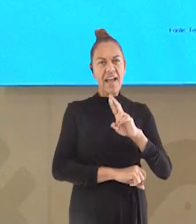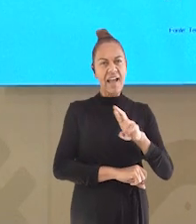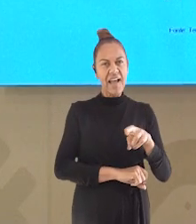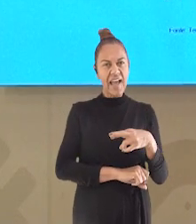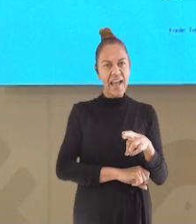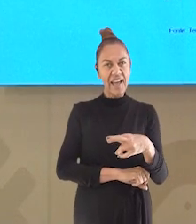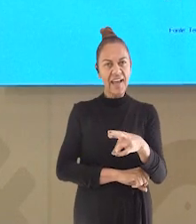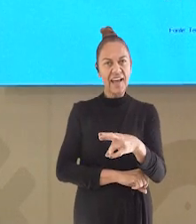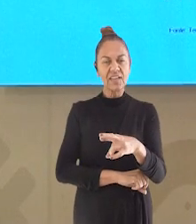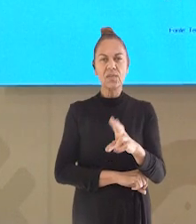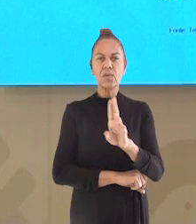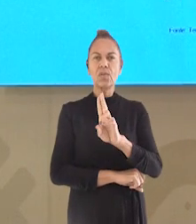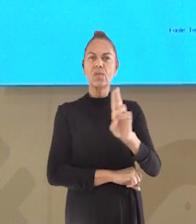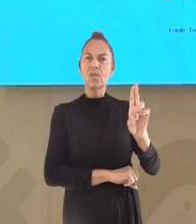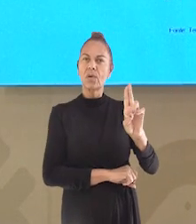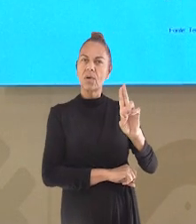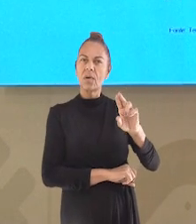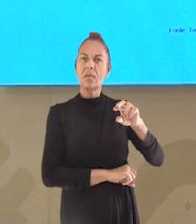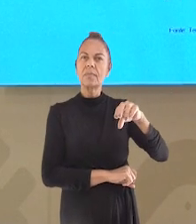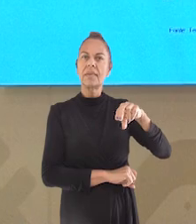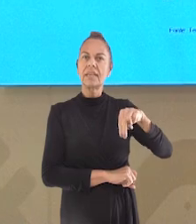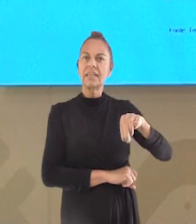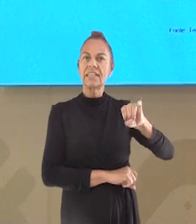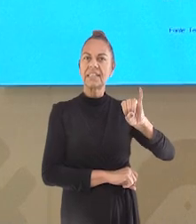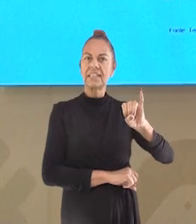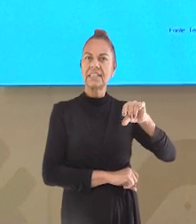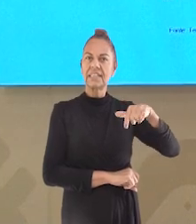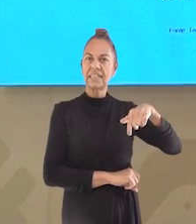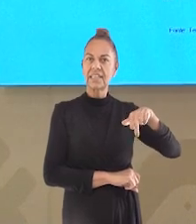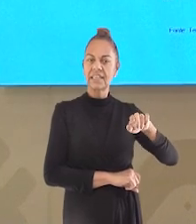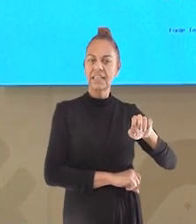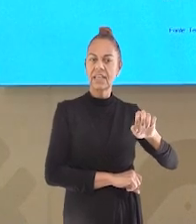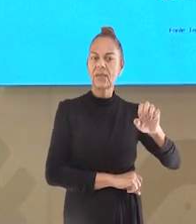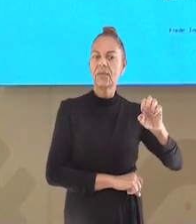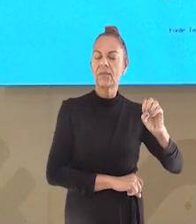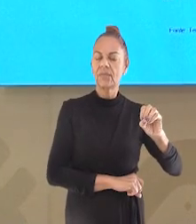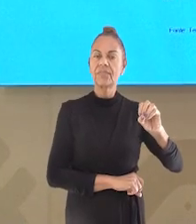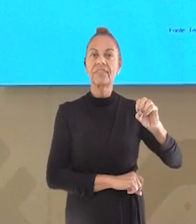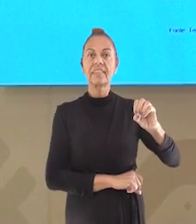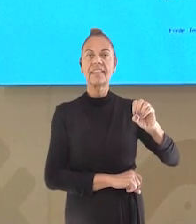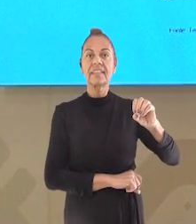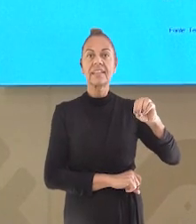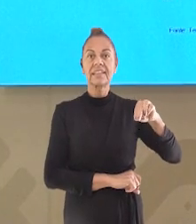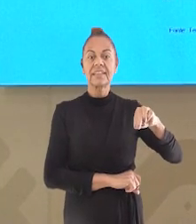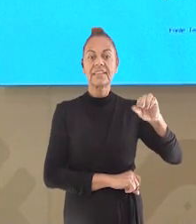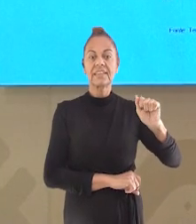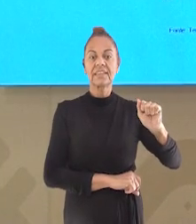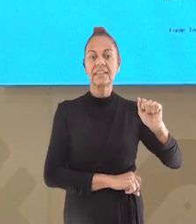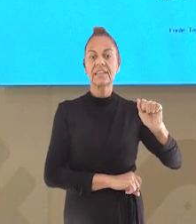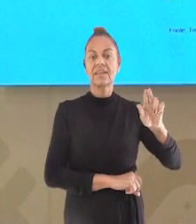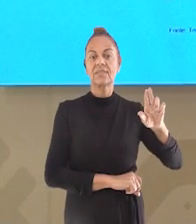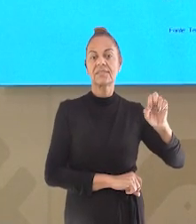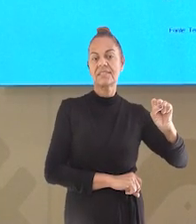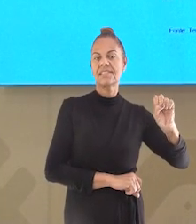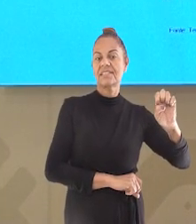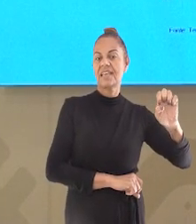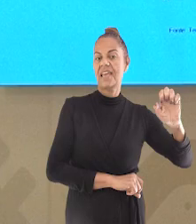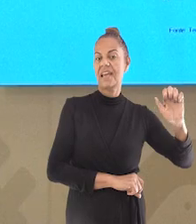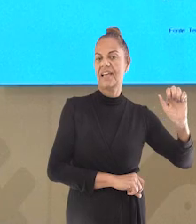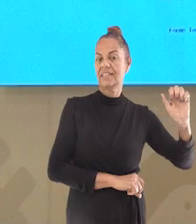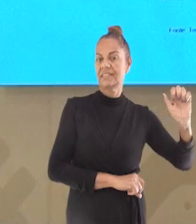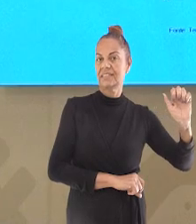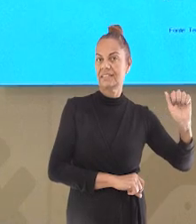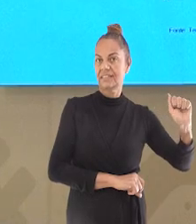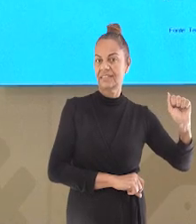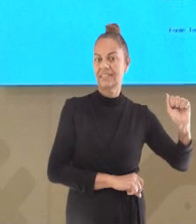O nome desse rato é Níquel Náusea. Coloquei outra imagem aqui, ó, para vocês conseguirem ver melhor. O Níquel